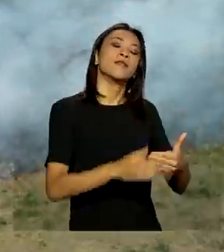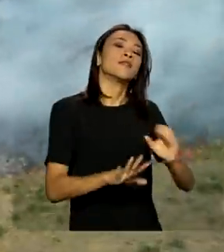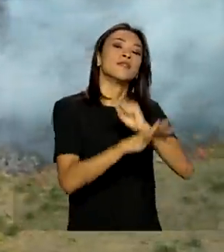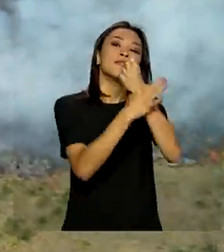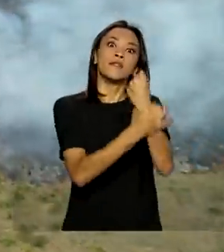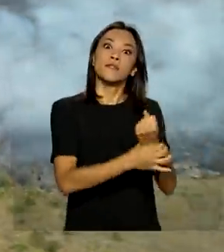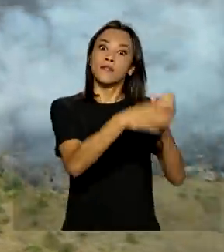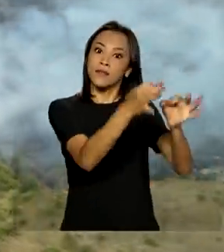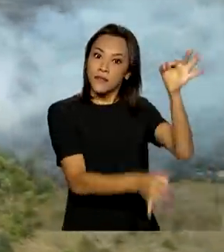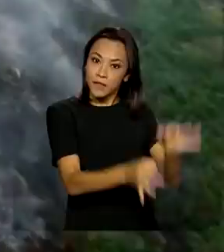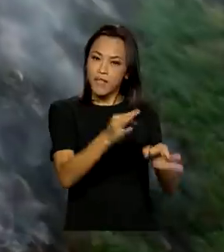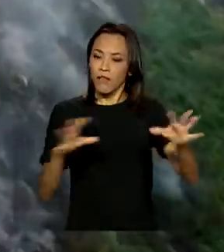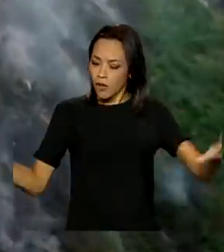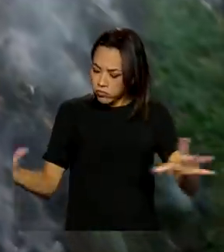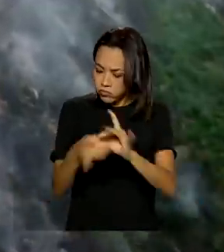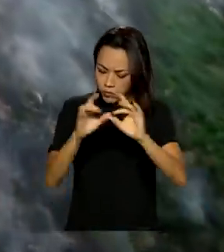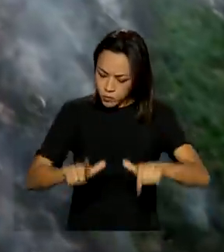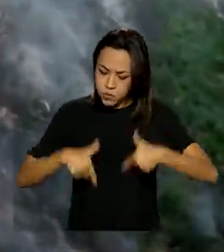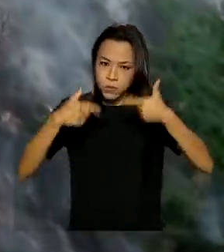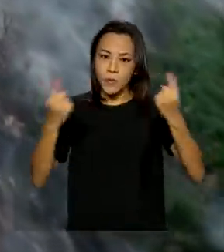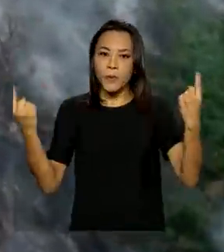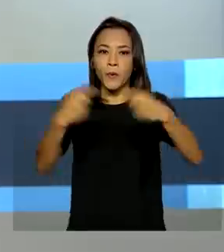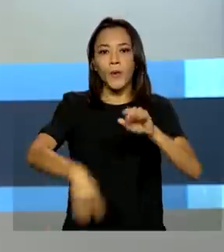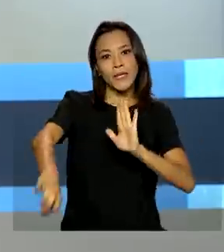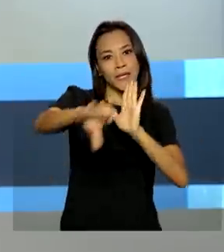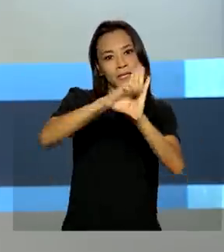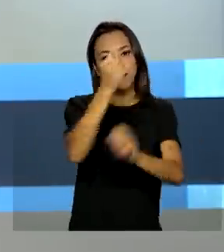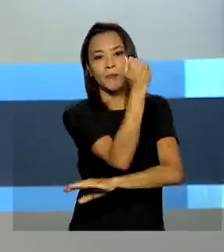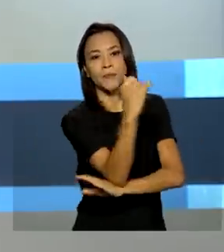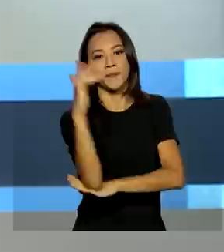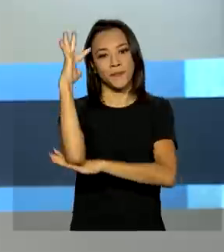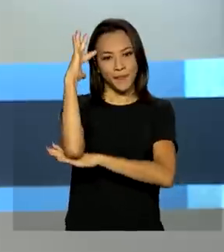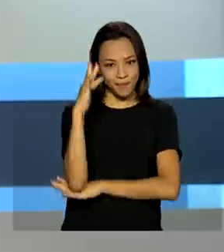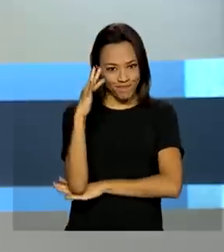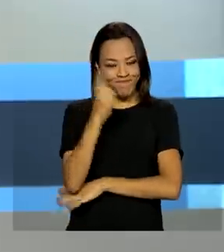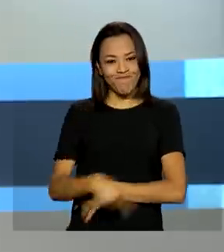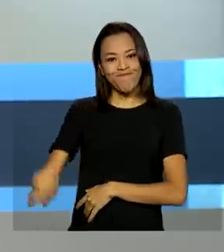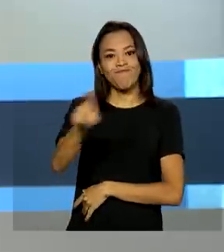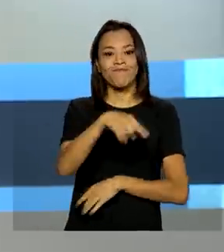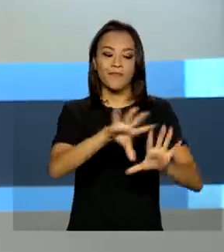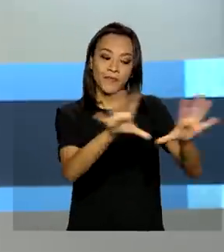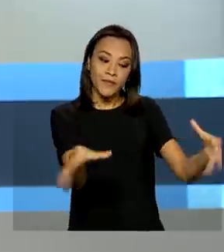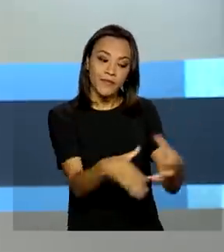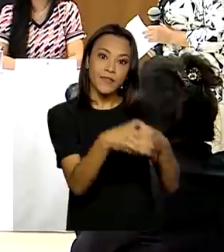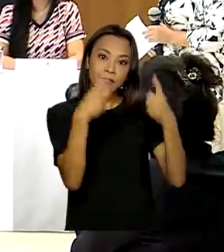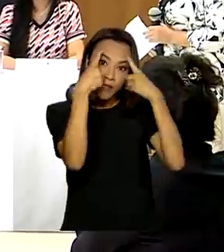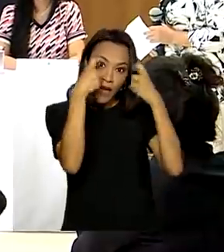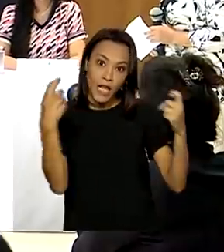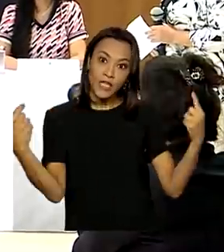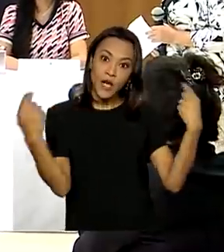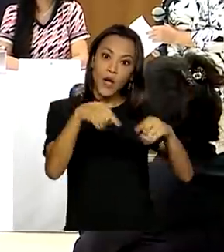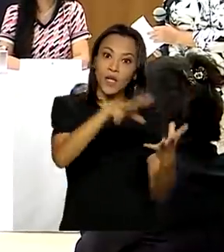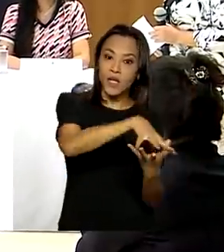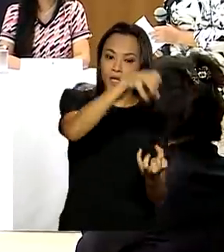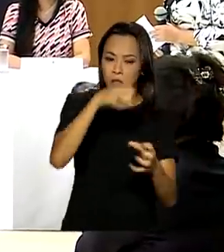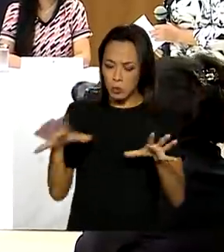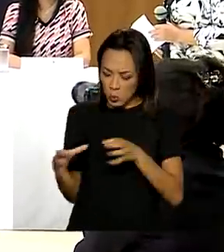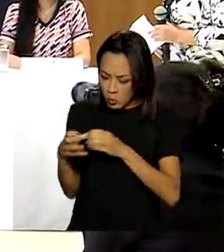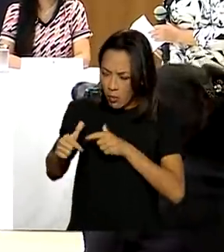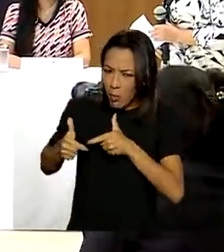vão reforçar o combate a crimes ambientais na região. Violência contra idosos. Operação resgata